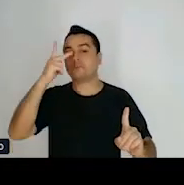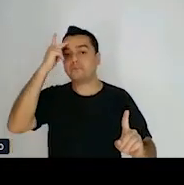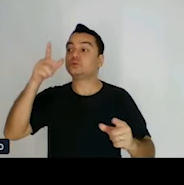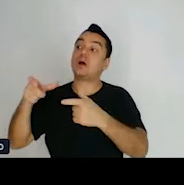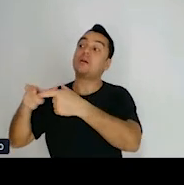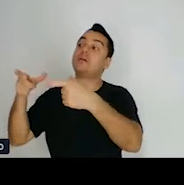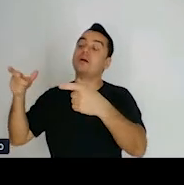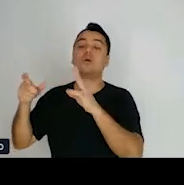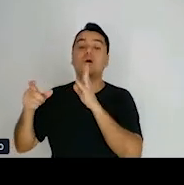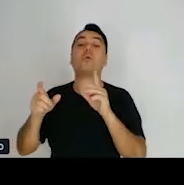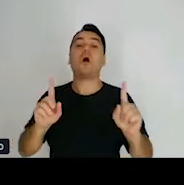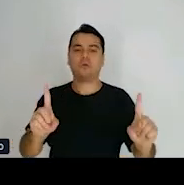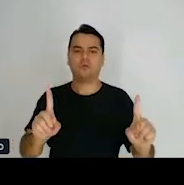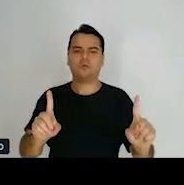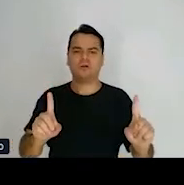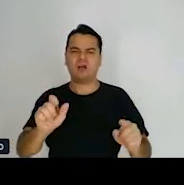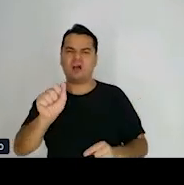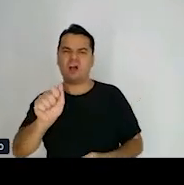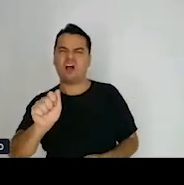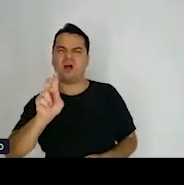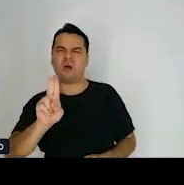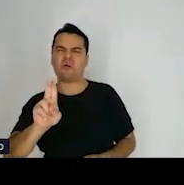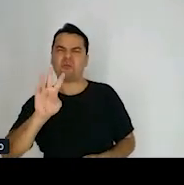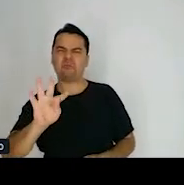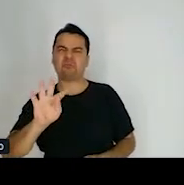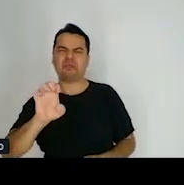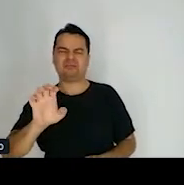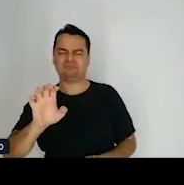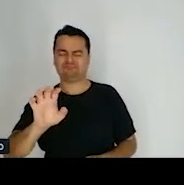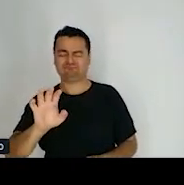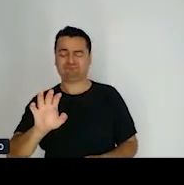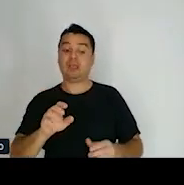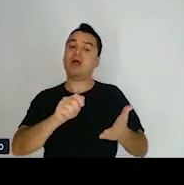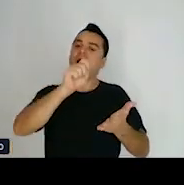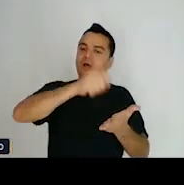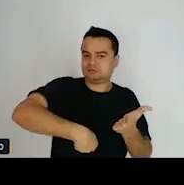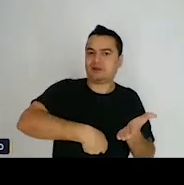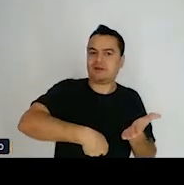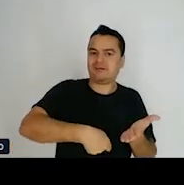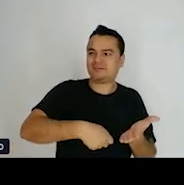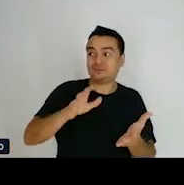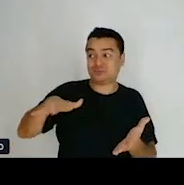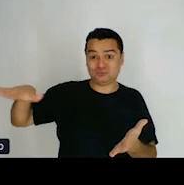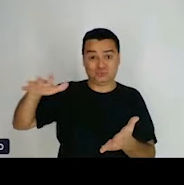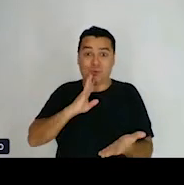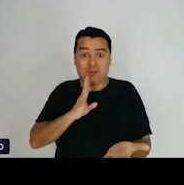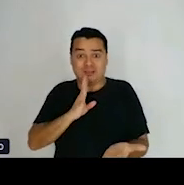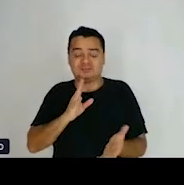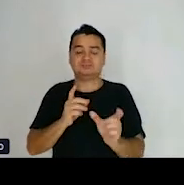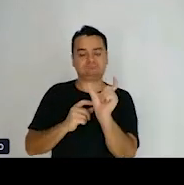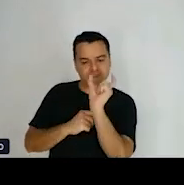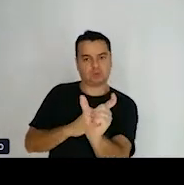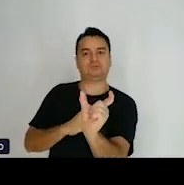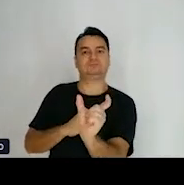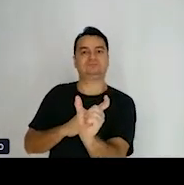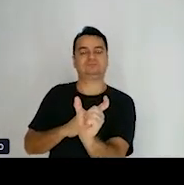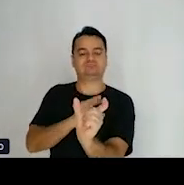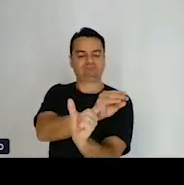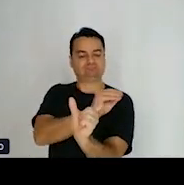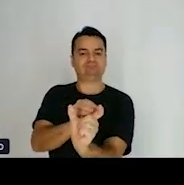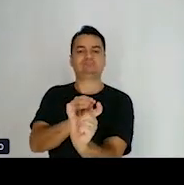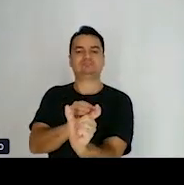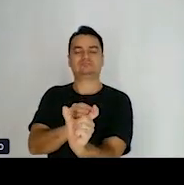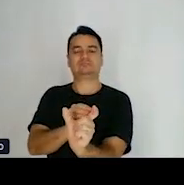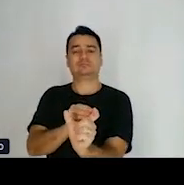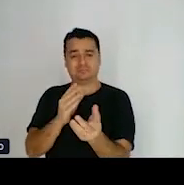usual e pode não ser tão compreendida. Então, é importante que a palavra conhecida, ela seja conhecida, mas por quem não é